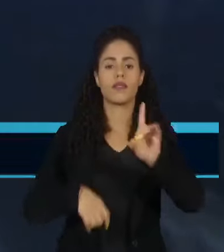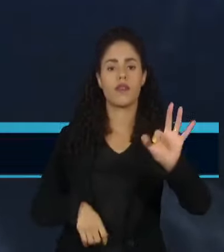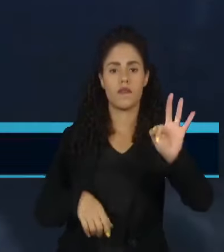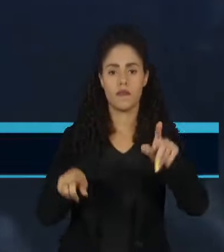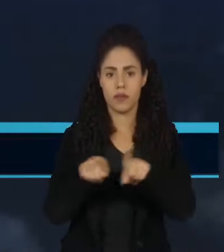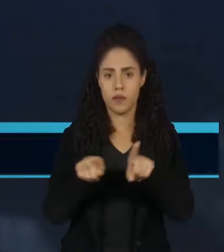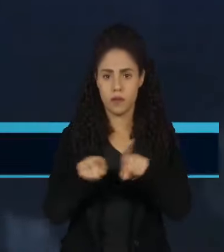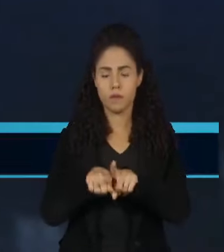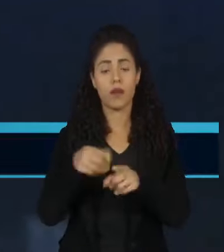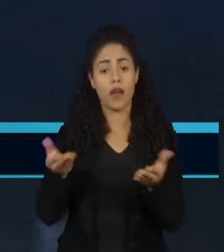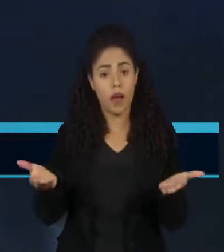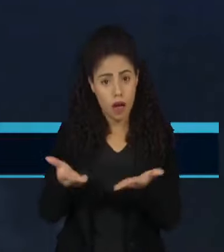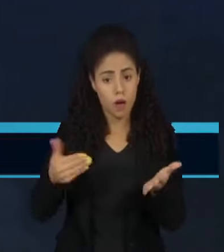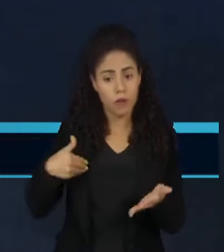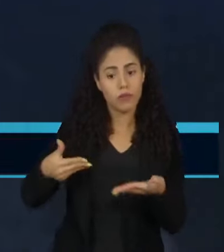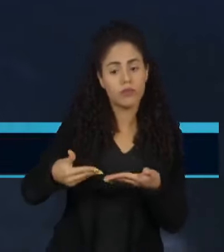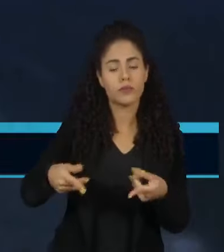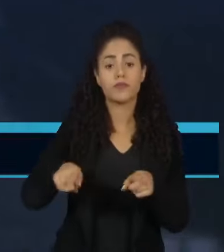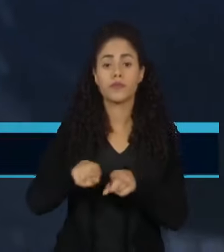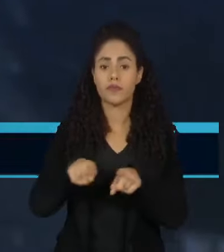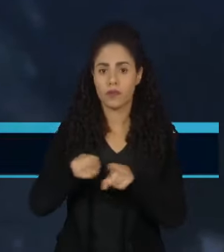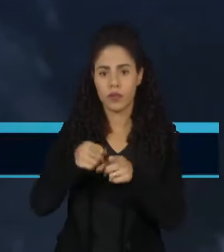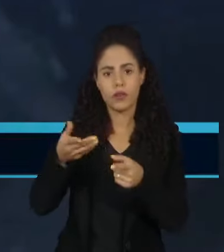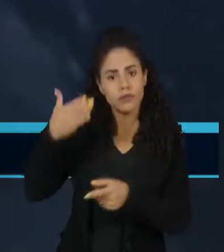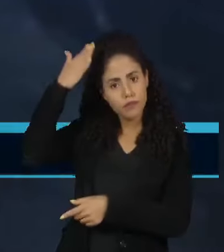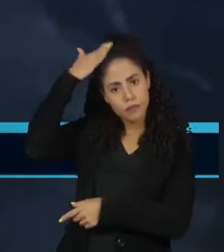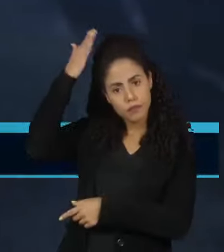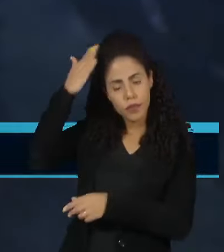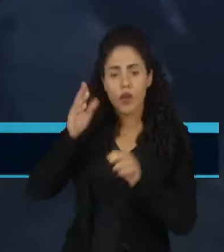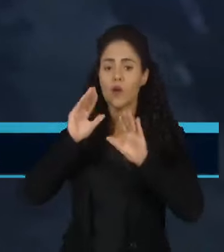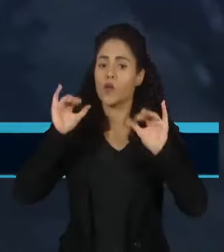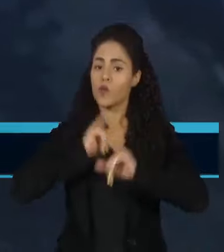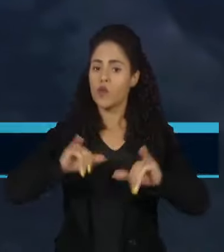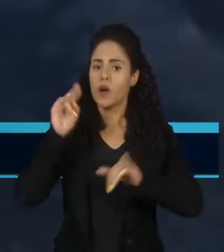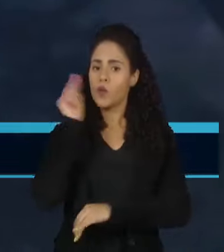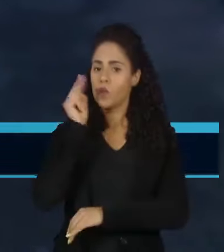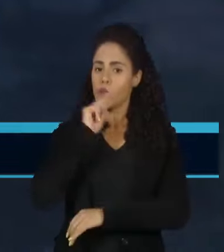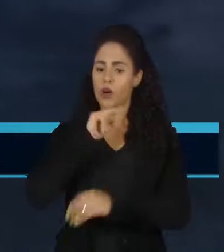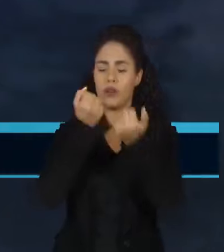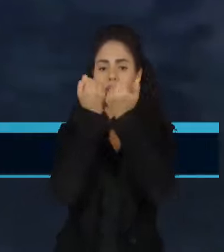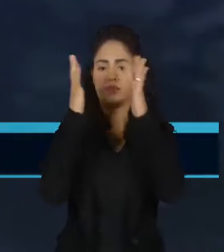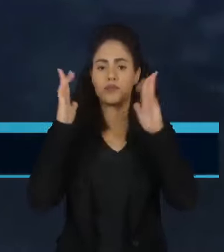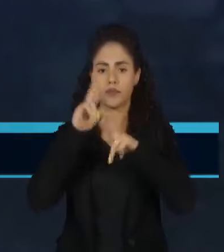Federal. Agora há pouco, o governo do Pará decretou situação de emergência ambiental por causa dos incêndios.